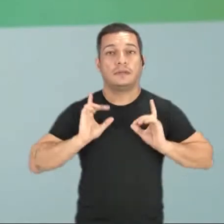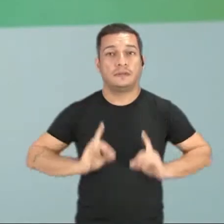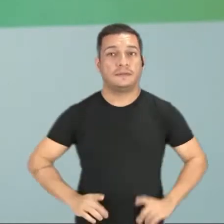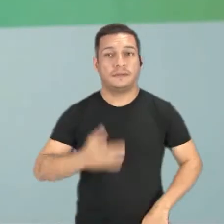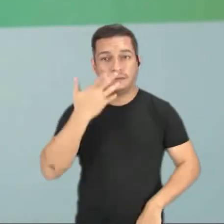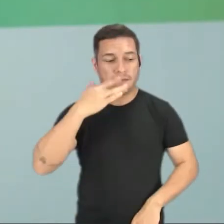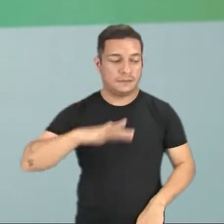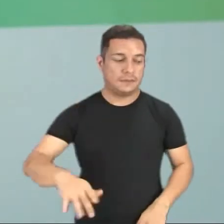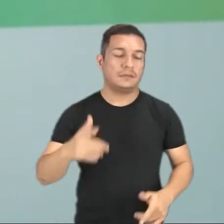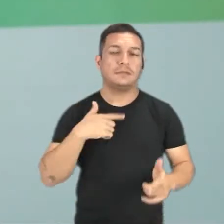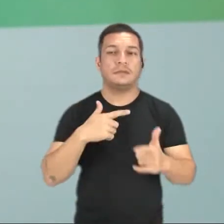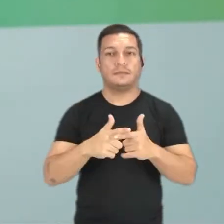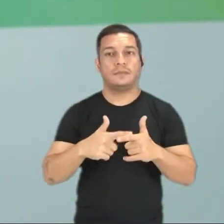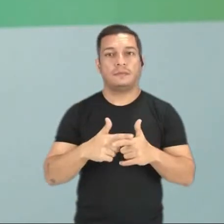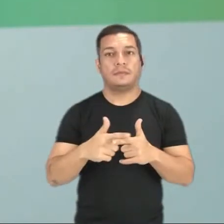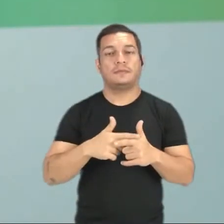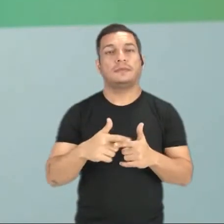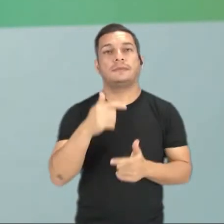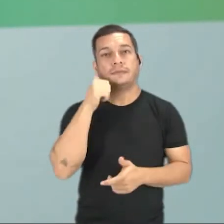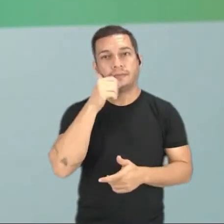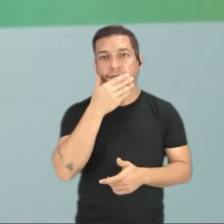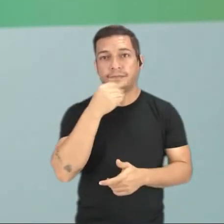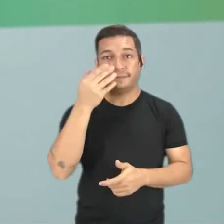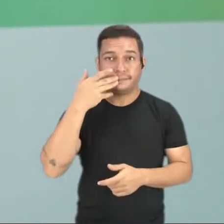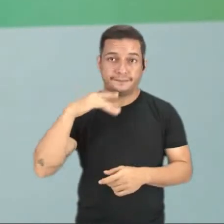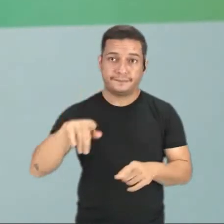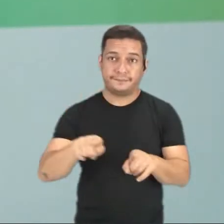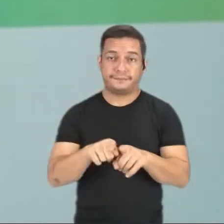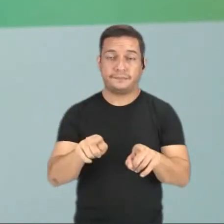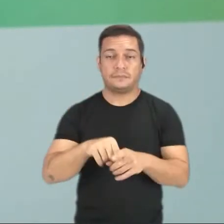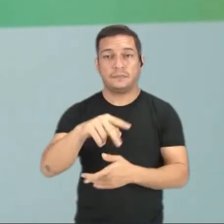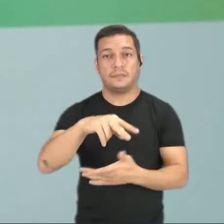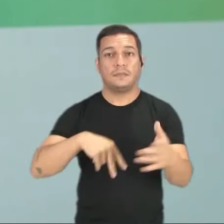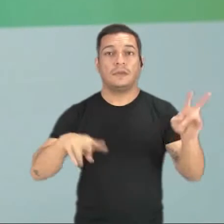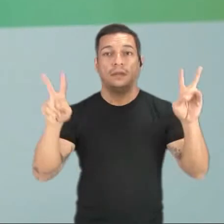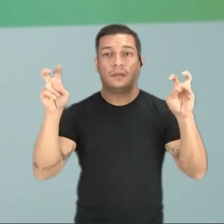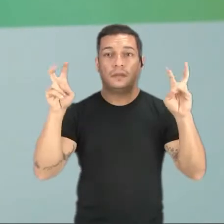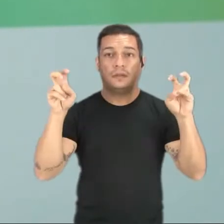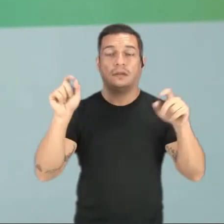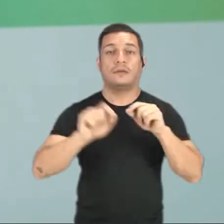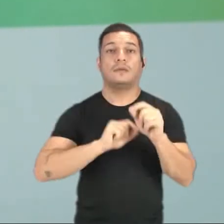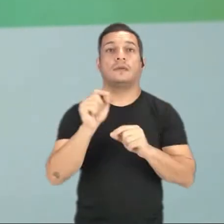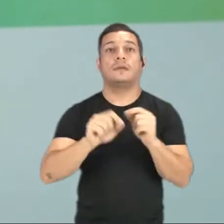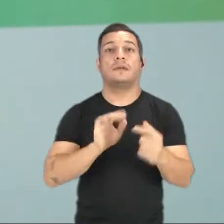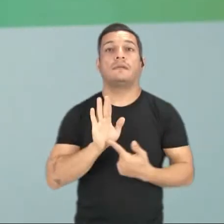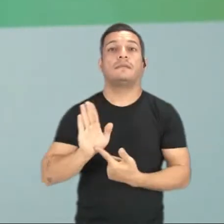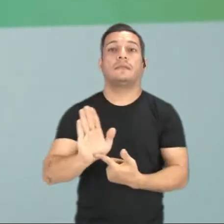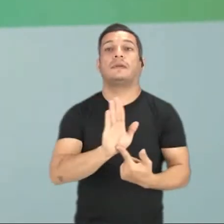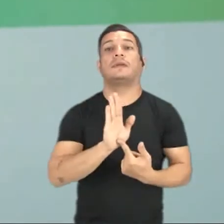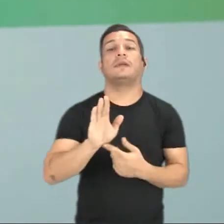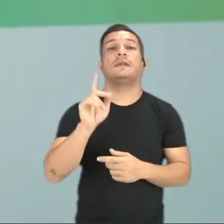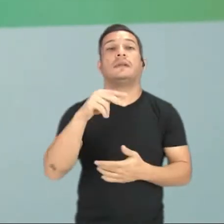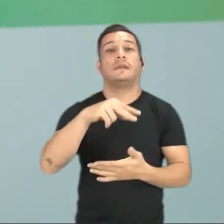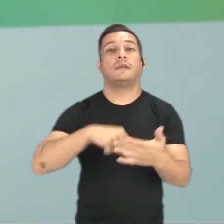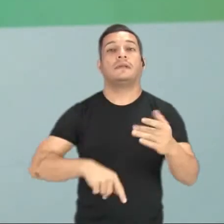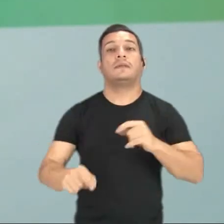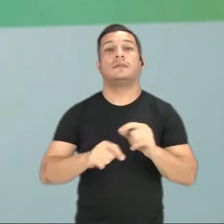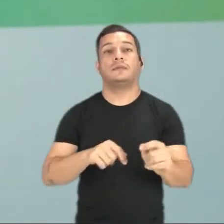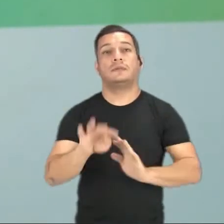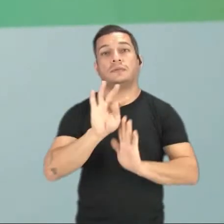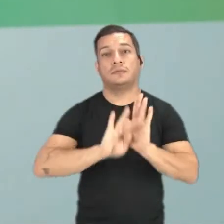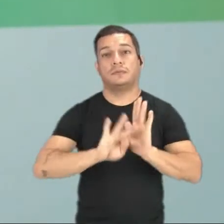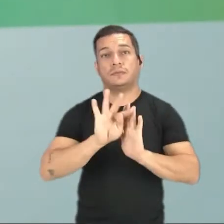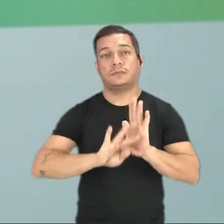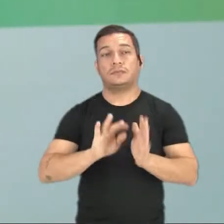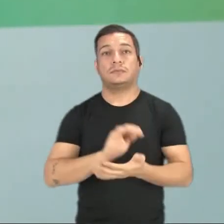acaba sendo um problema do menino também, né, e a leitura desse título te leva para a leitura do corpo do